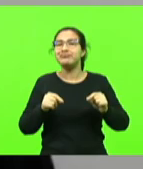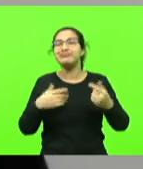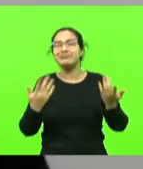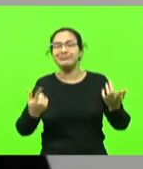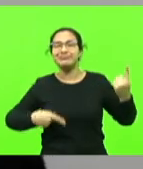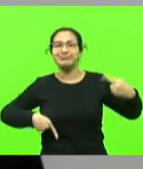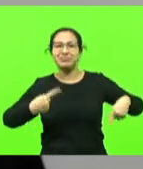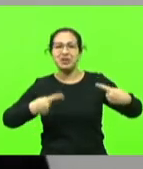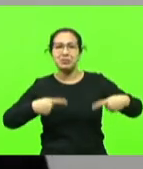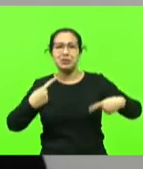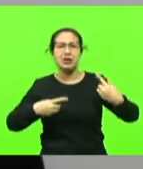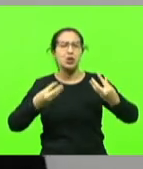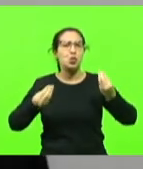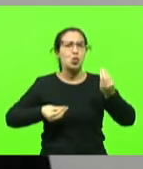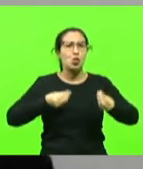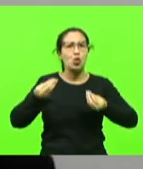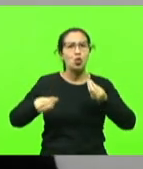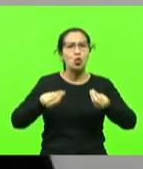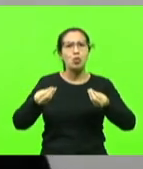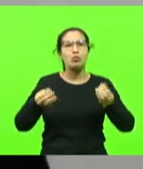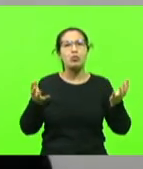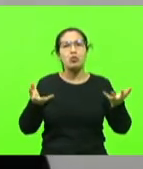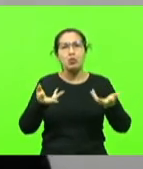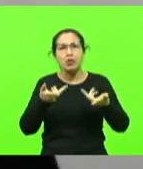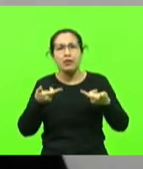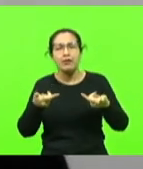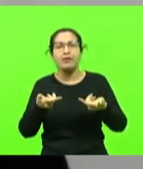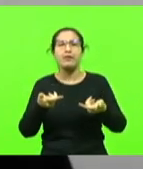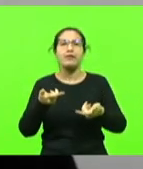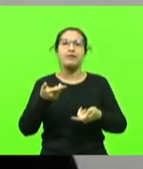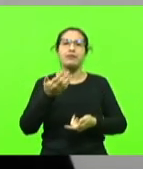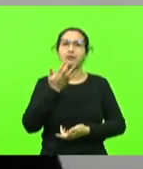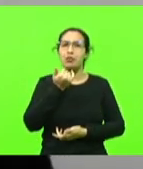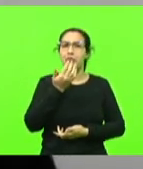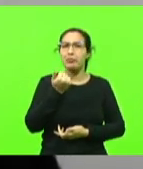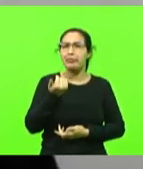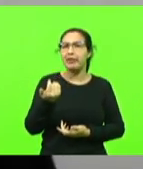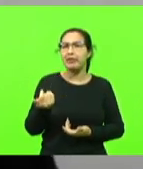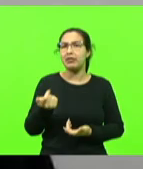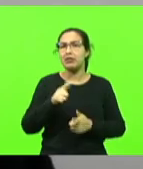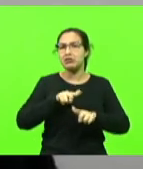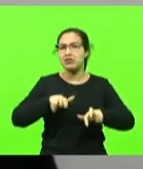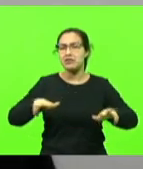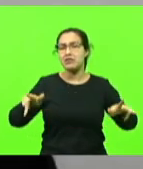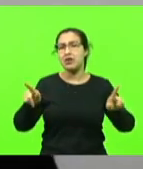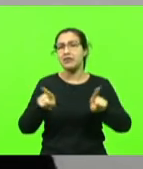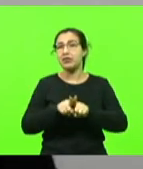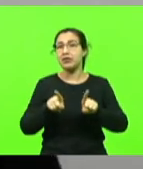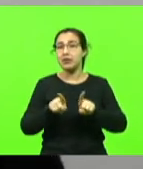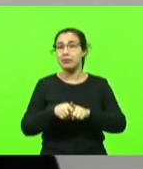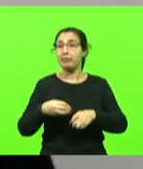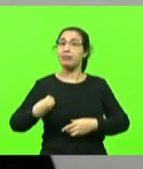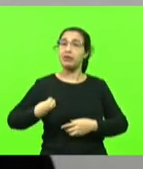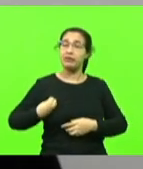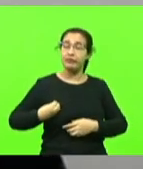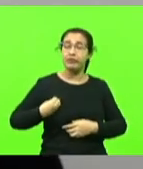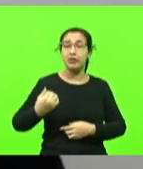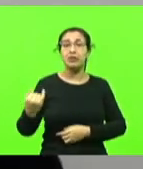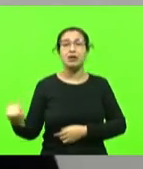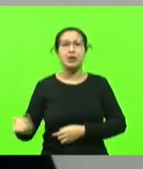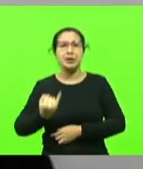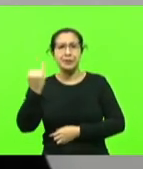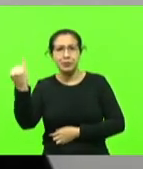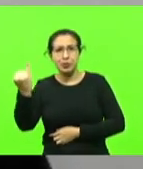ponto de vista da qualidade da nossa alimentação, da qualidade de vida das pessoas, sobre a importância de